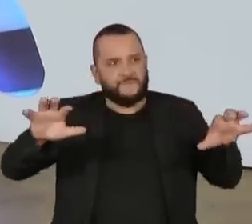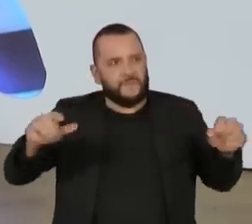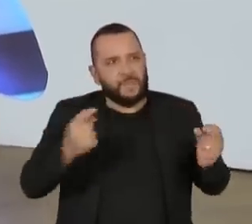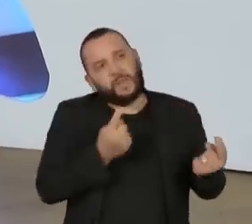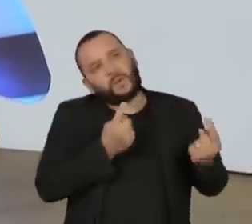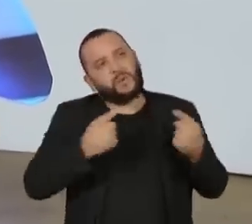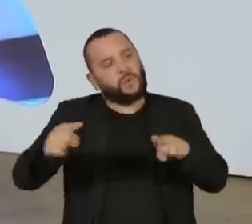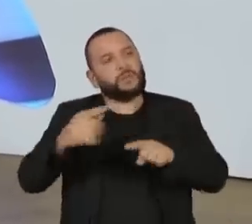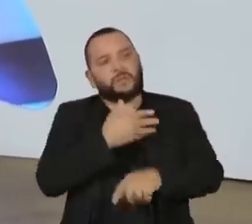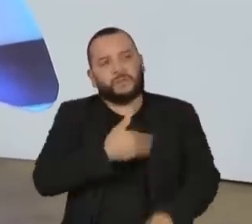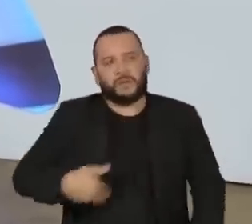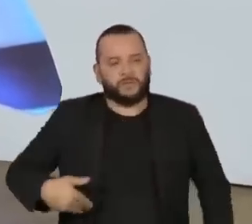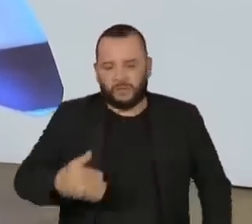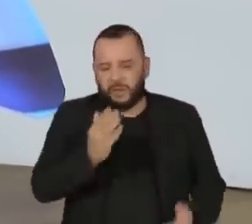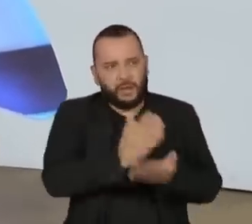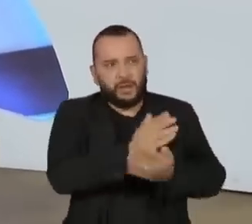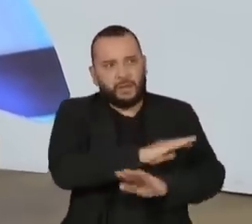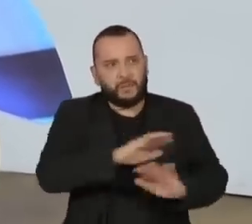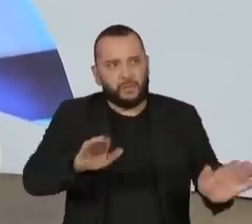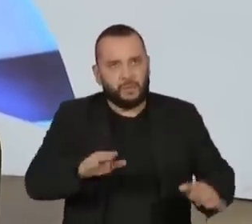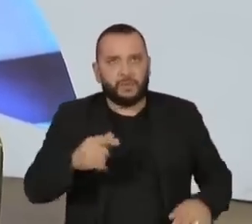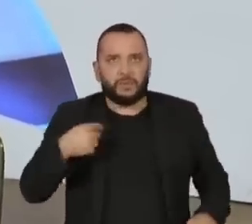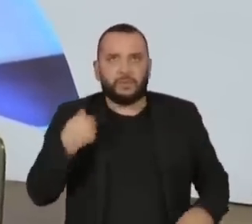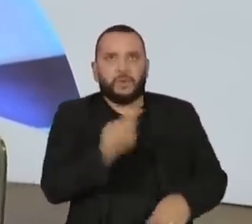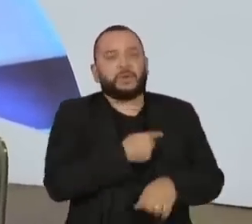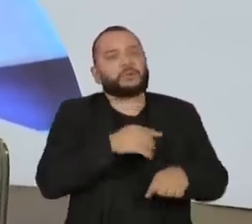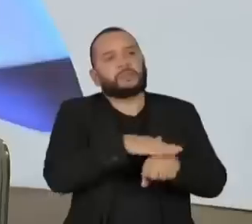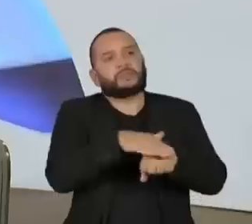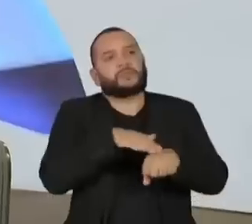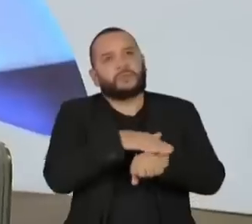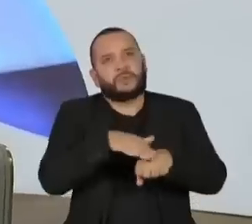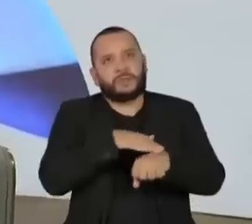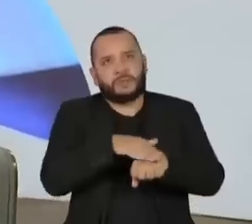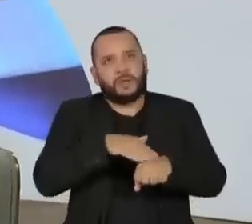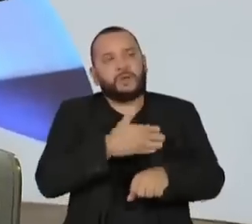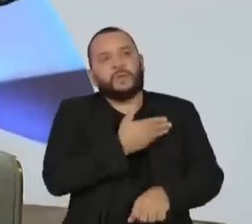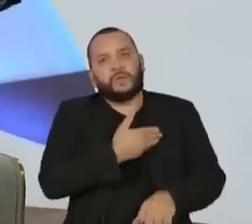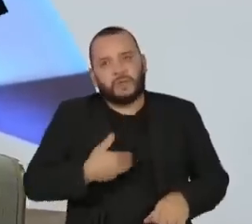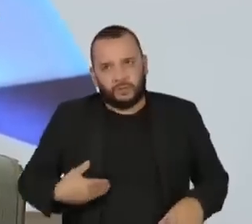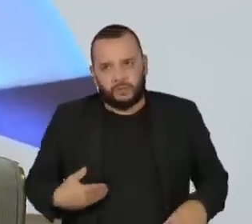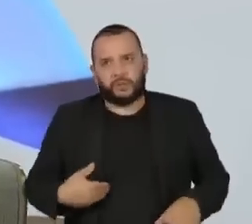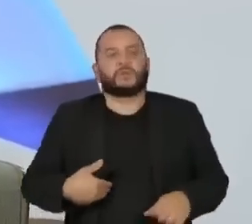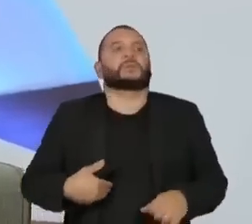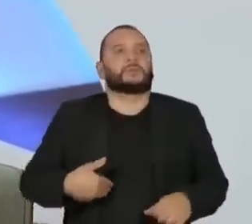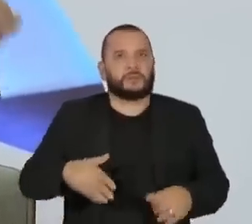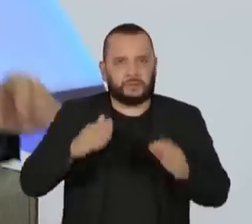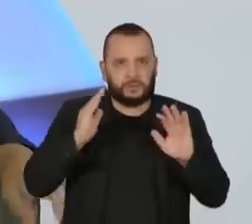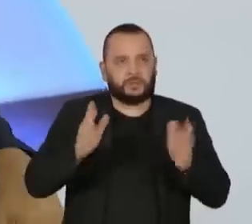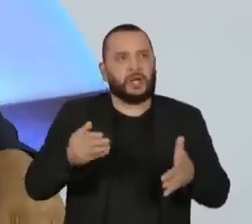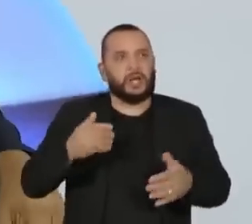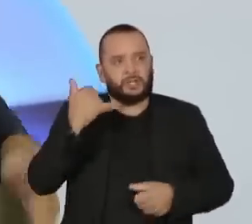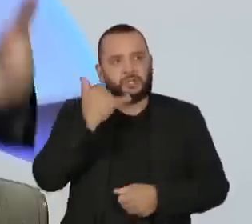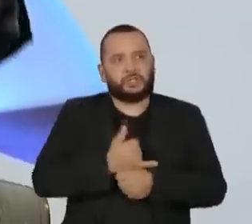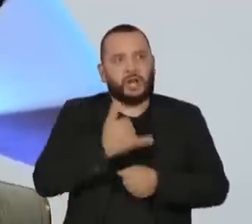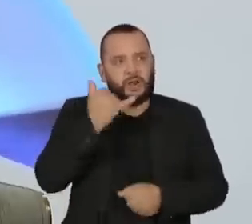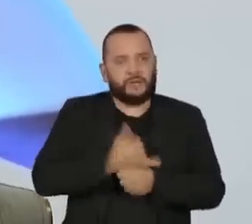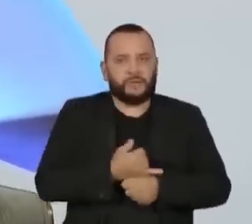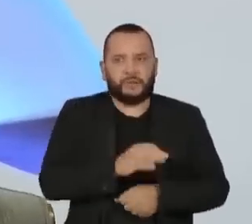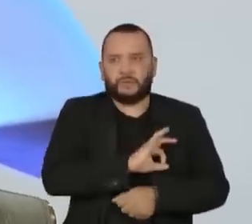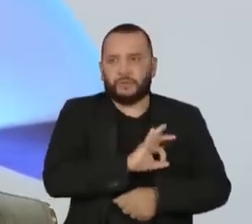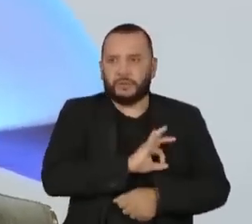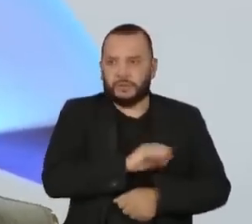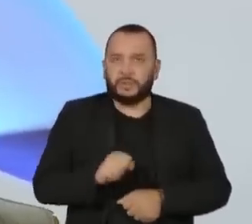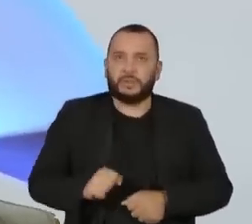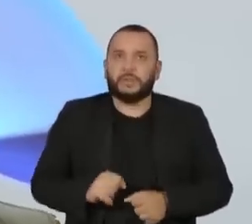governador. Então, o nosso diálogo é com os governadores, com as governadoras que chefiam as polícias. Com a